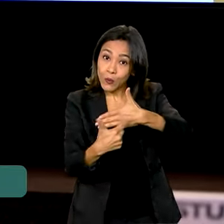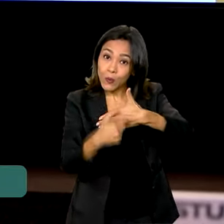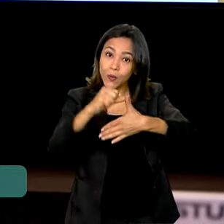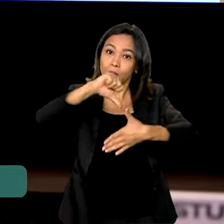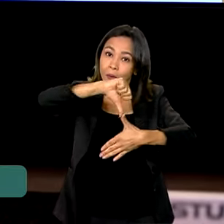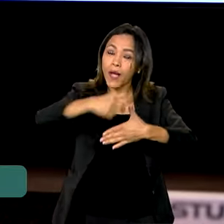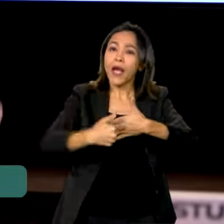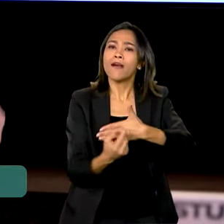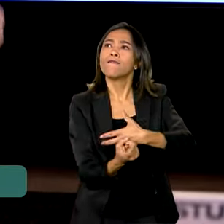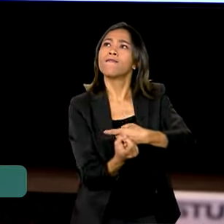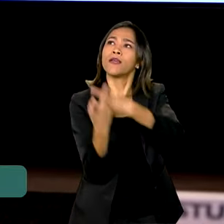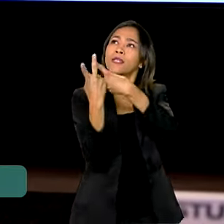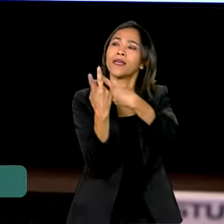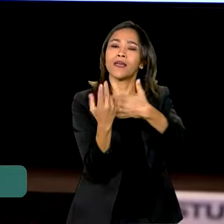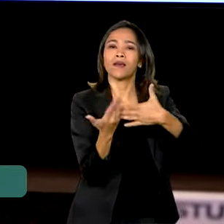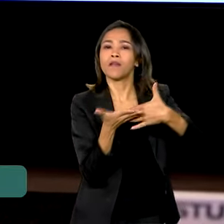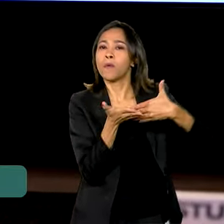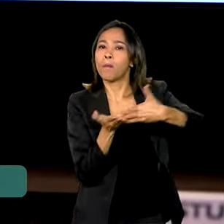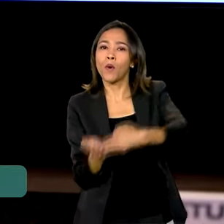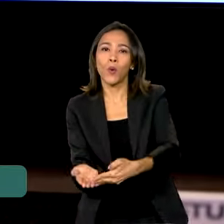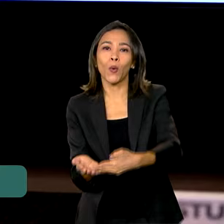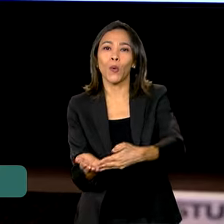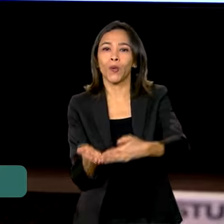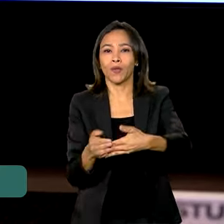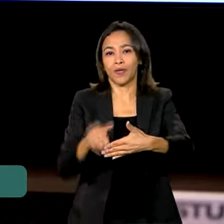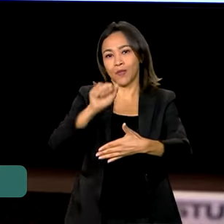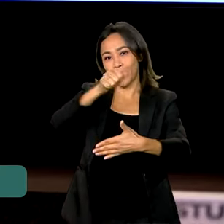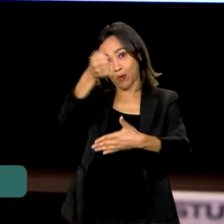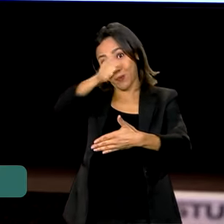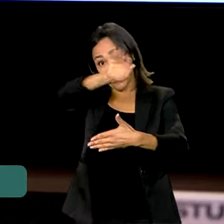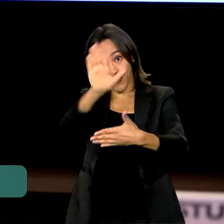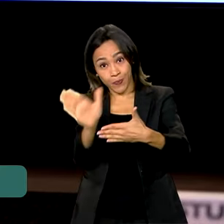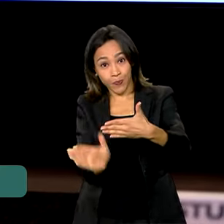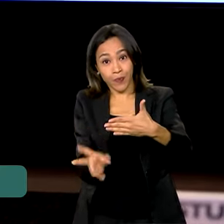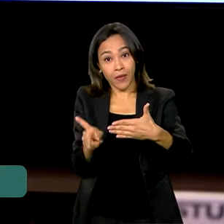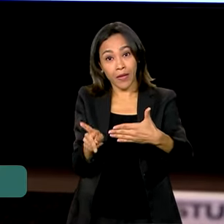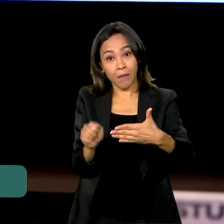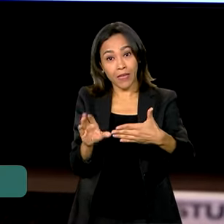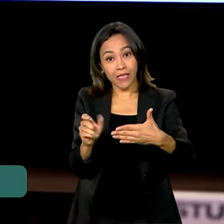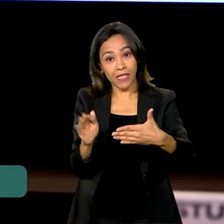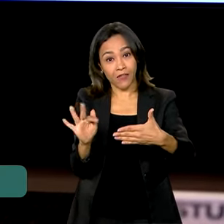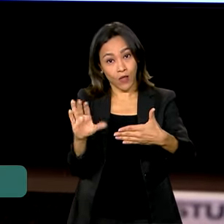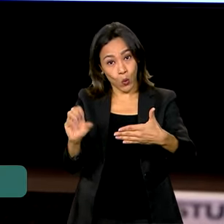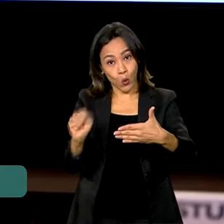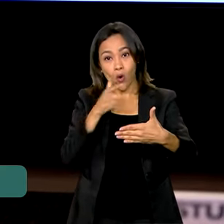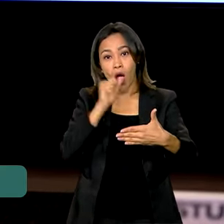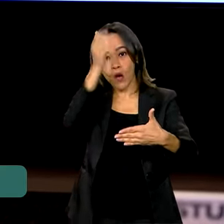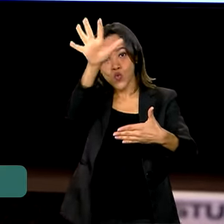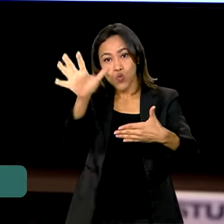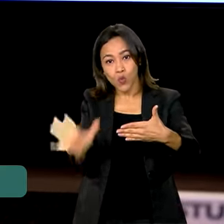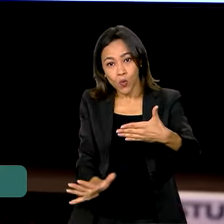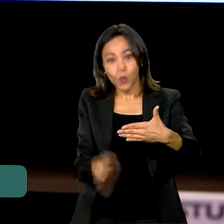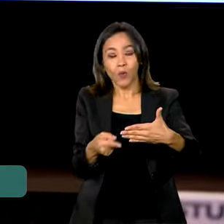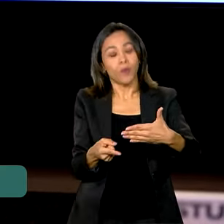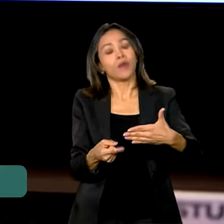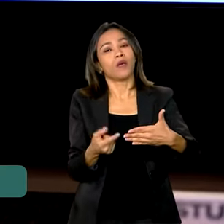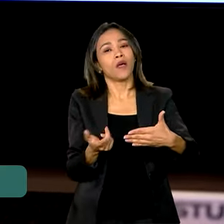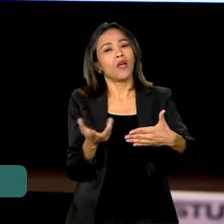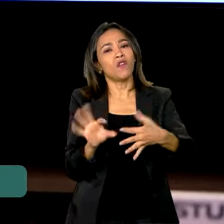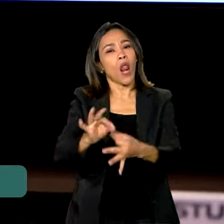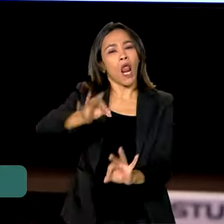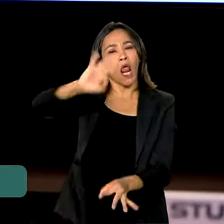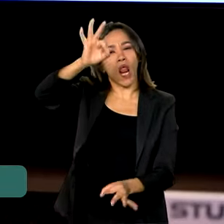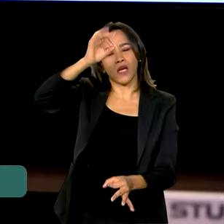nossos produtos pelos portos do Pacífico, que são os portos de países da América do Sul. Nós estamos falando, só para... Eu não vou me